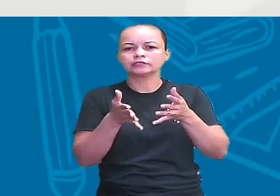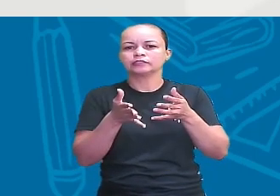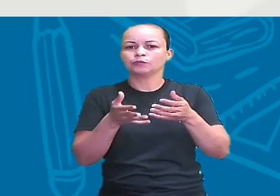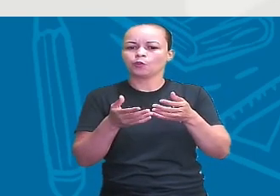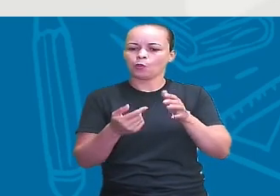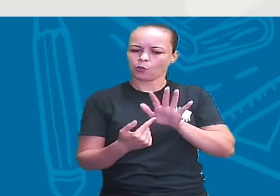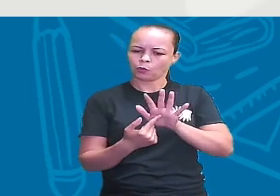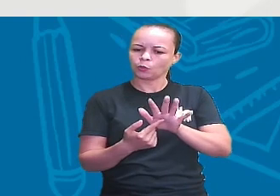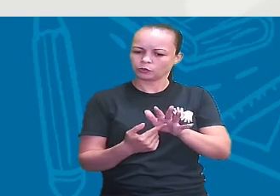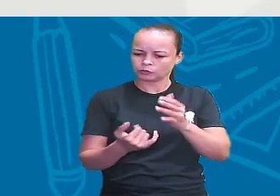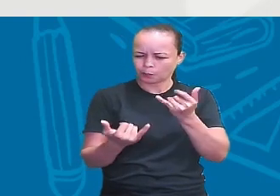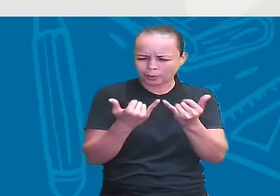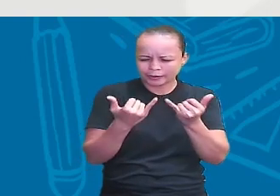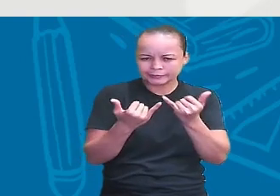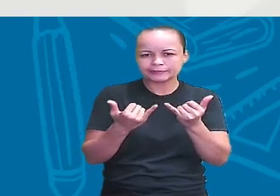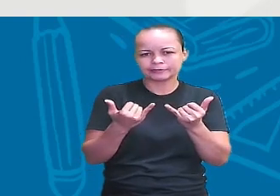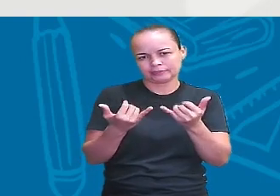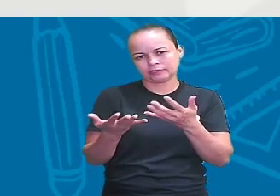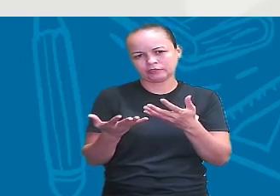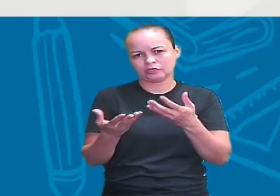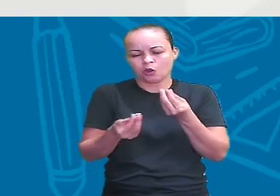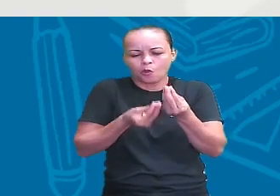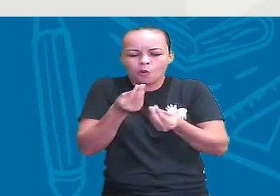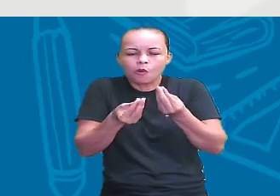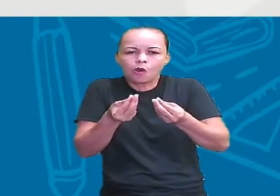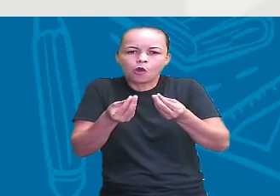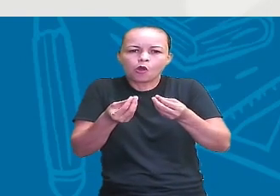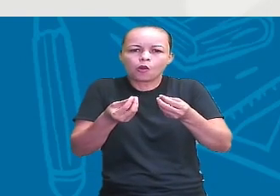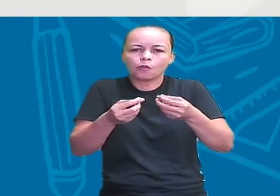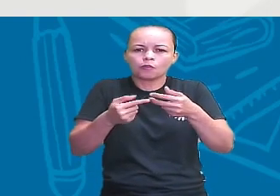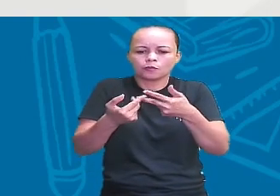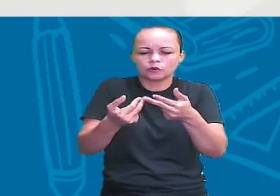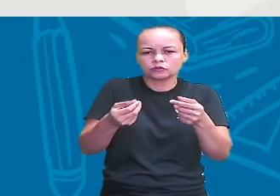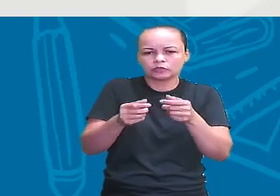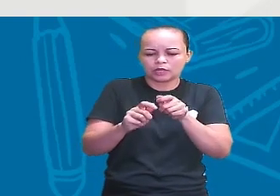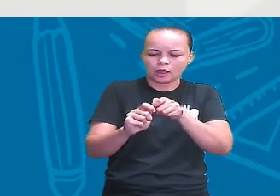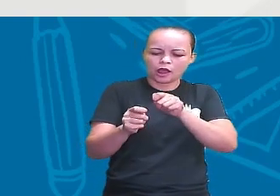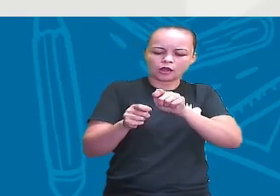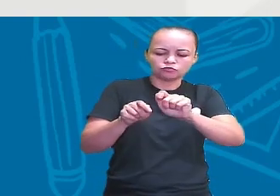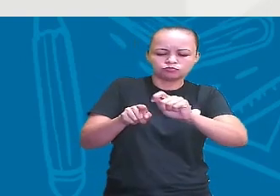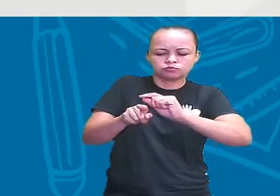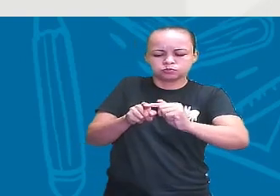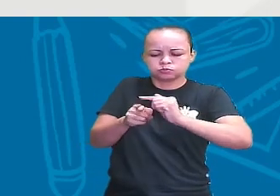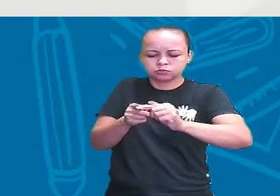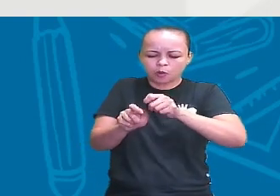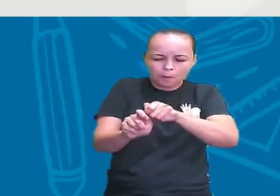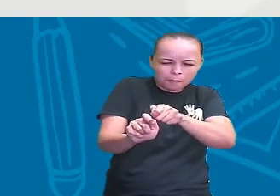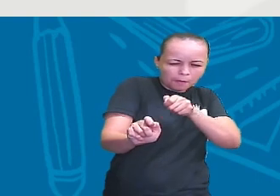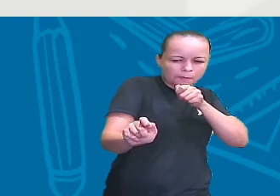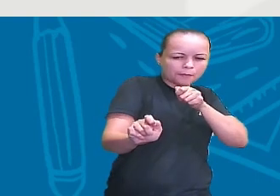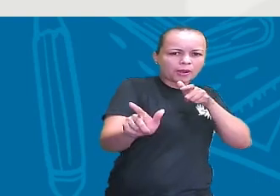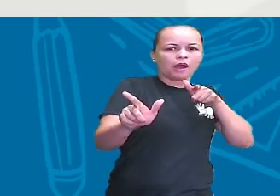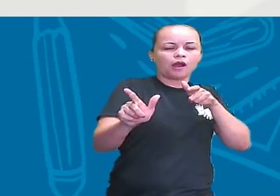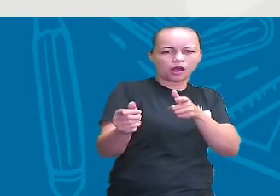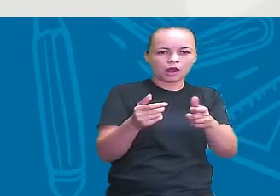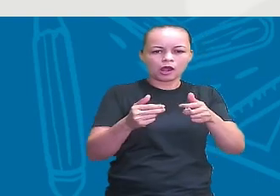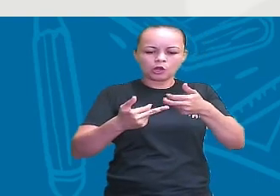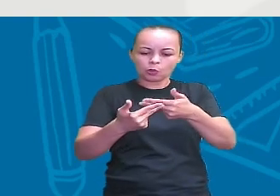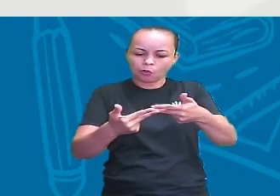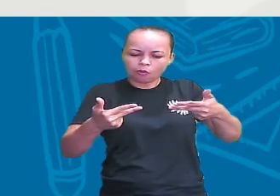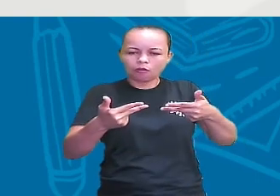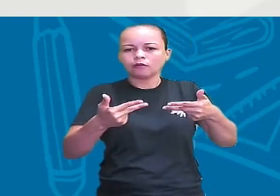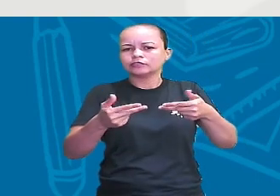certo? A maneira de produzir esses artefatos, a maneira de produzir as flechas, a maneira de produzir os utensílios, né?